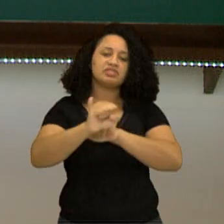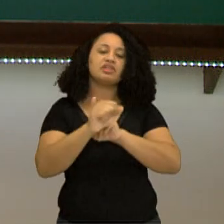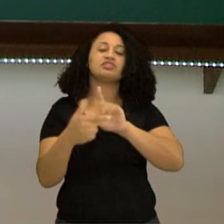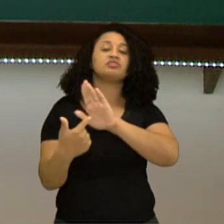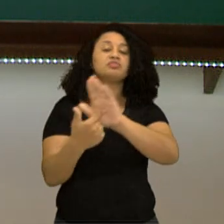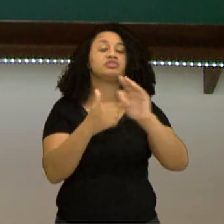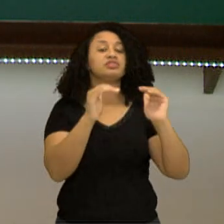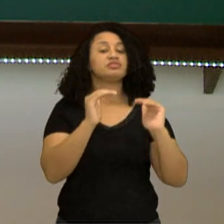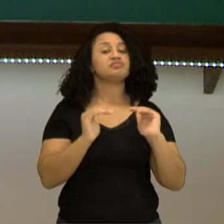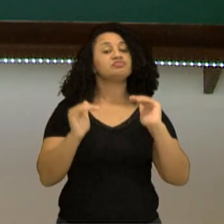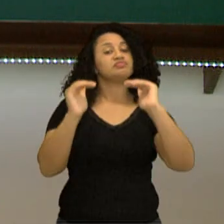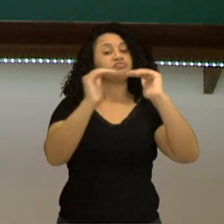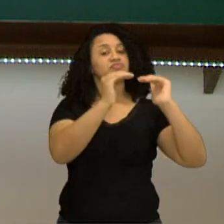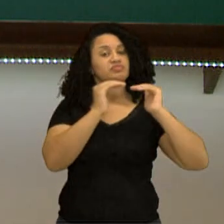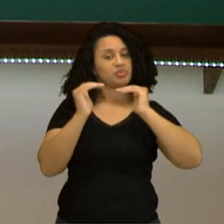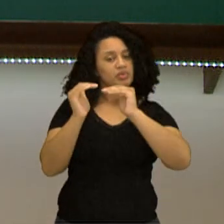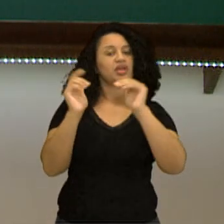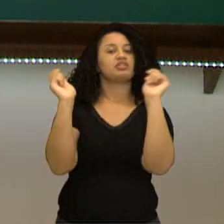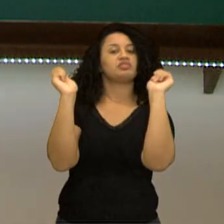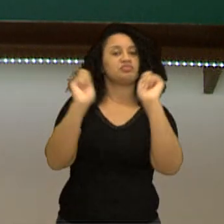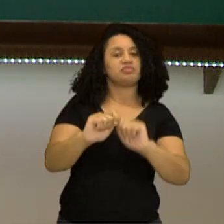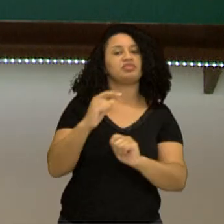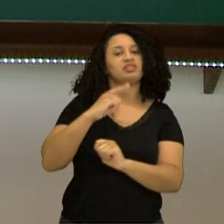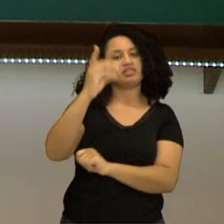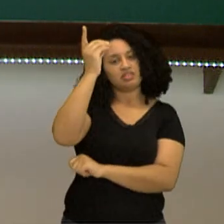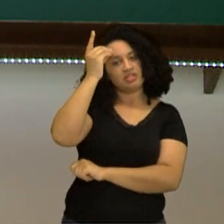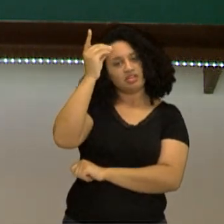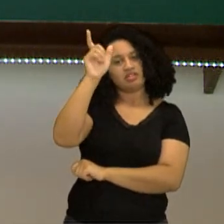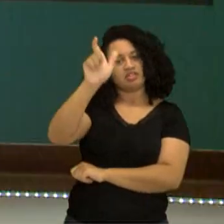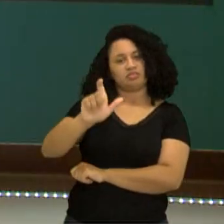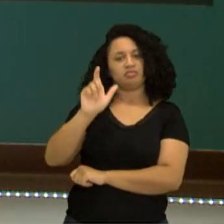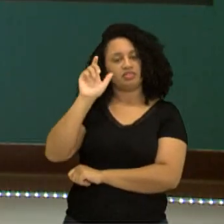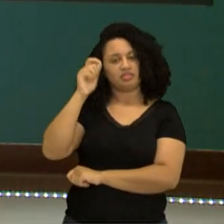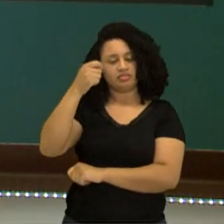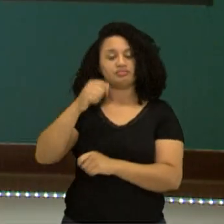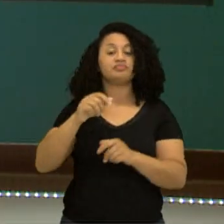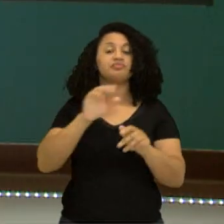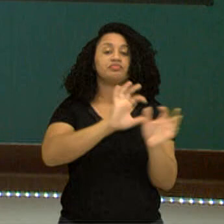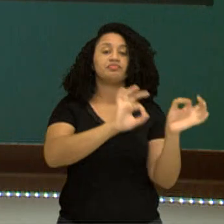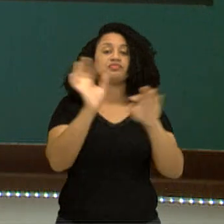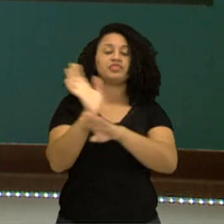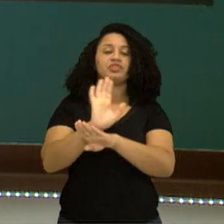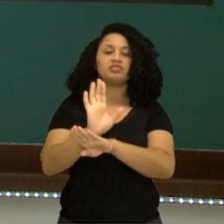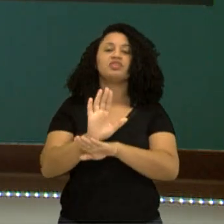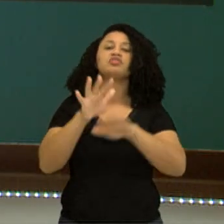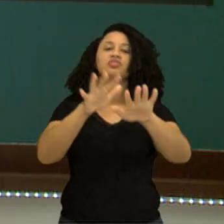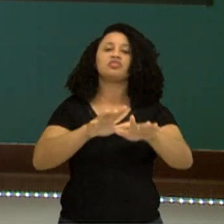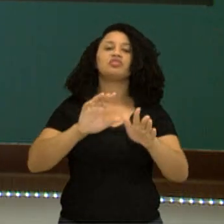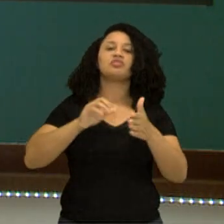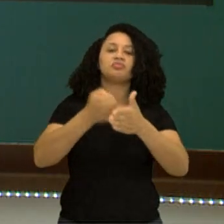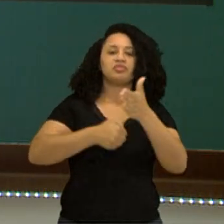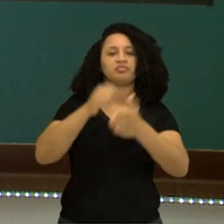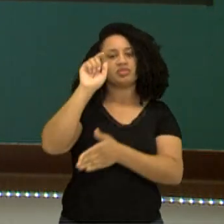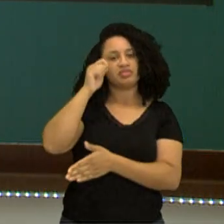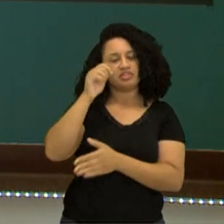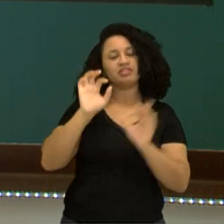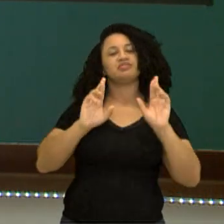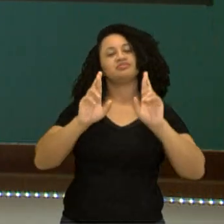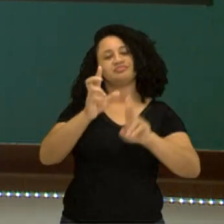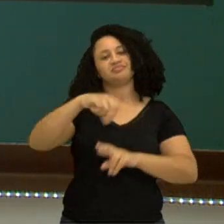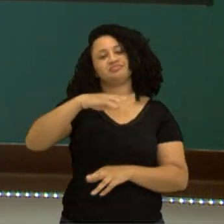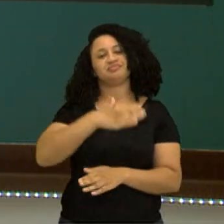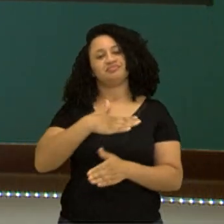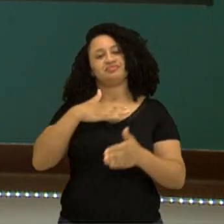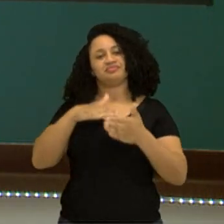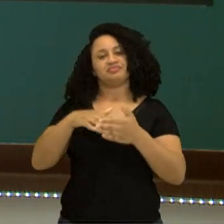igualdade de condições e de talento do negro. Neste vídeo, nós falamos sobre movimento negro. Espero que vocês